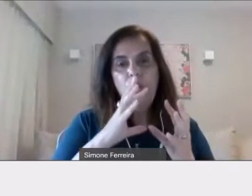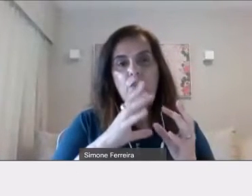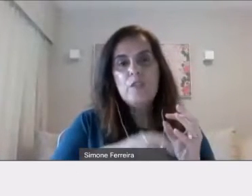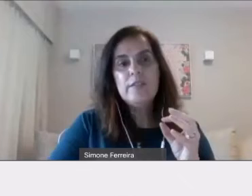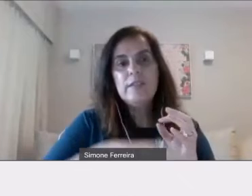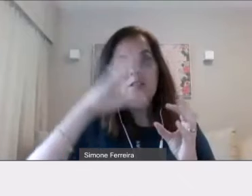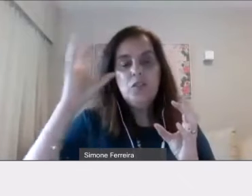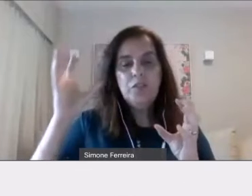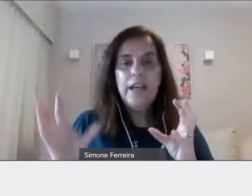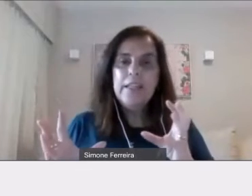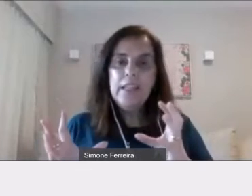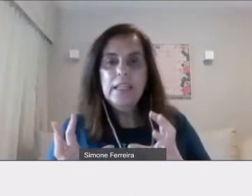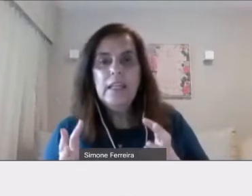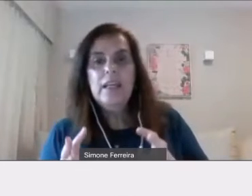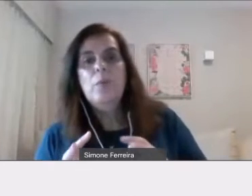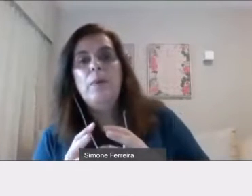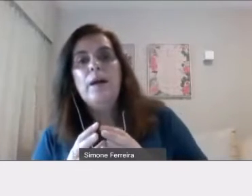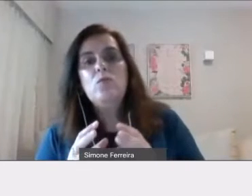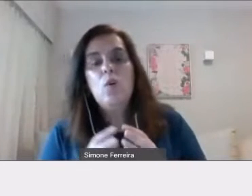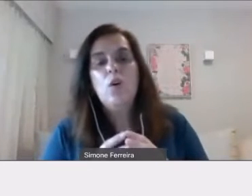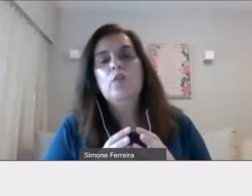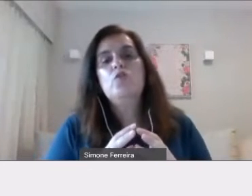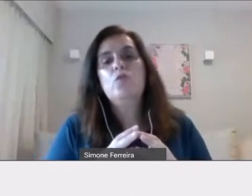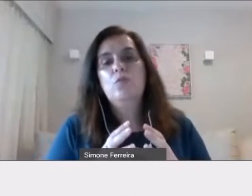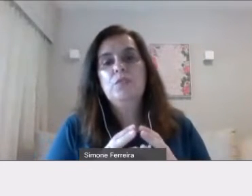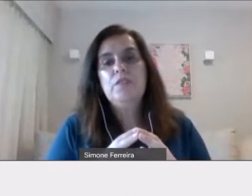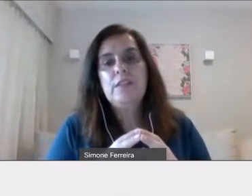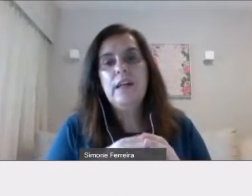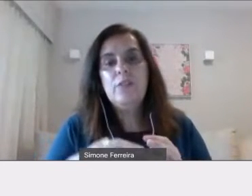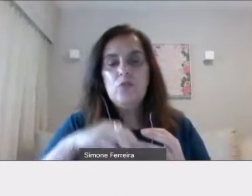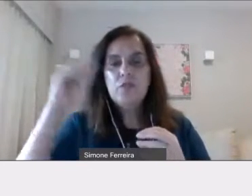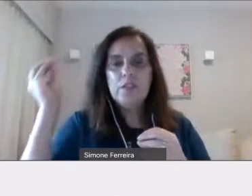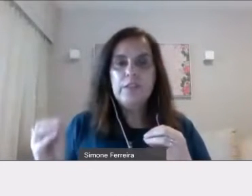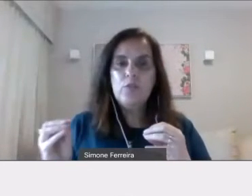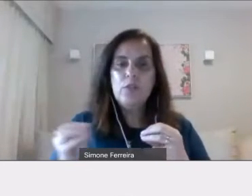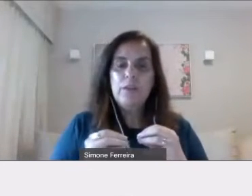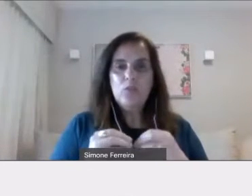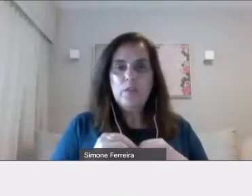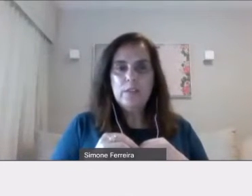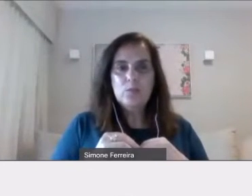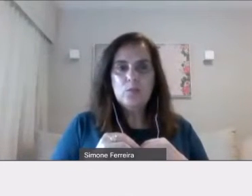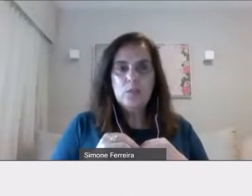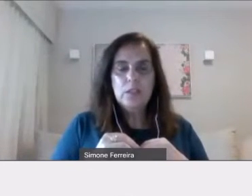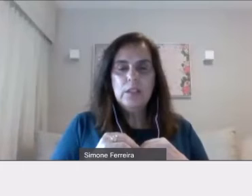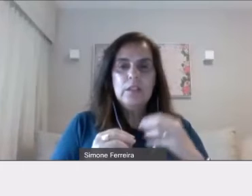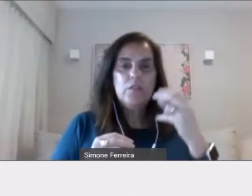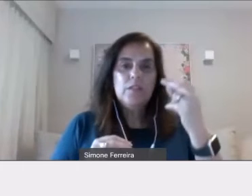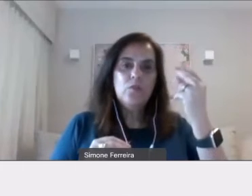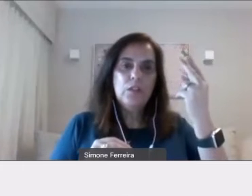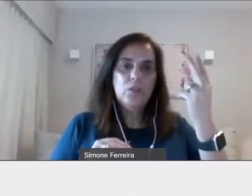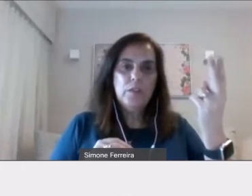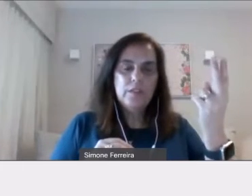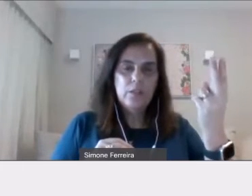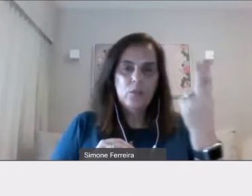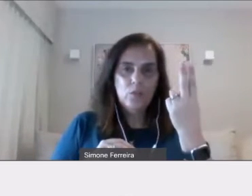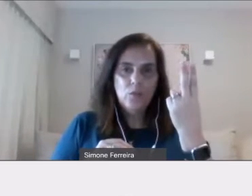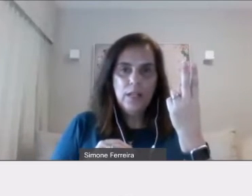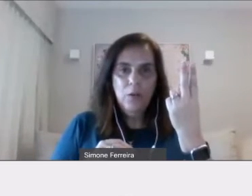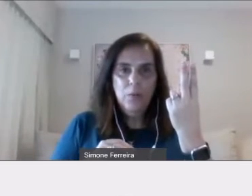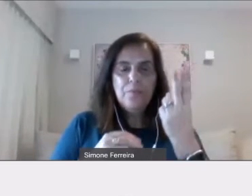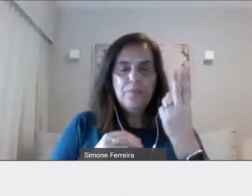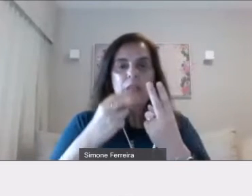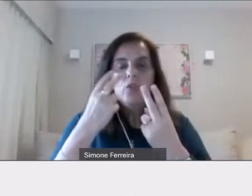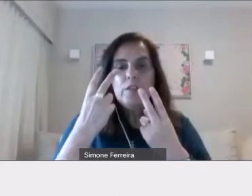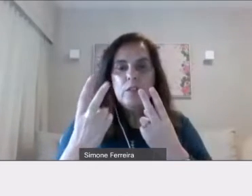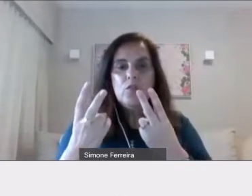diploma de Tecnólogo ou você se transfere para um college ou uma universidade onde você vai estudar mais dois anos. Então, você estuda dois